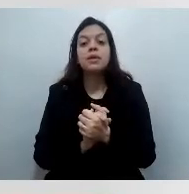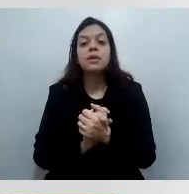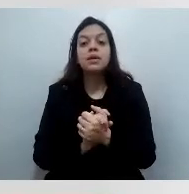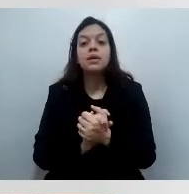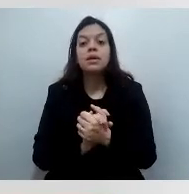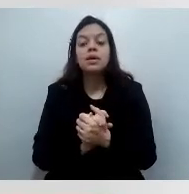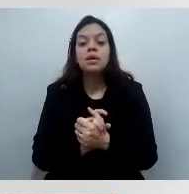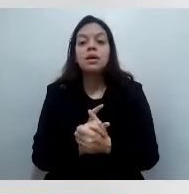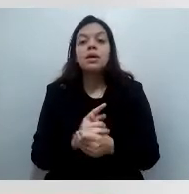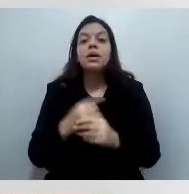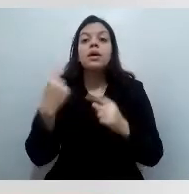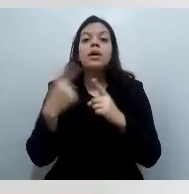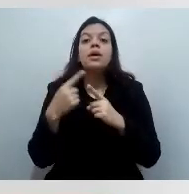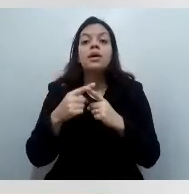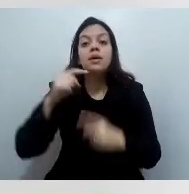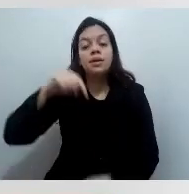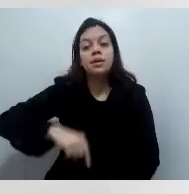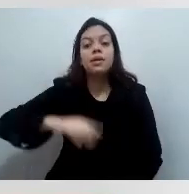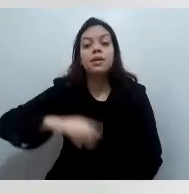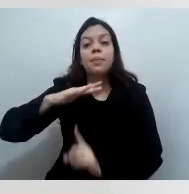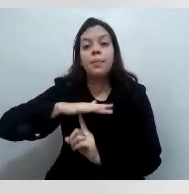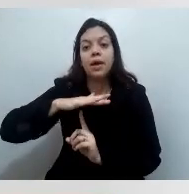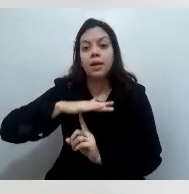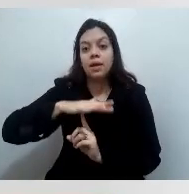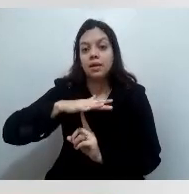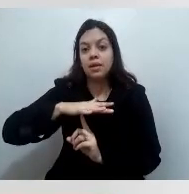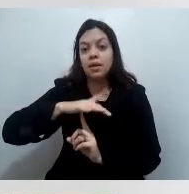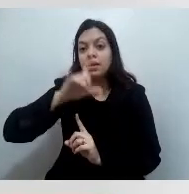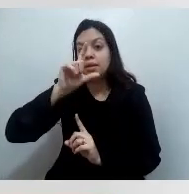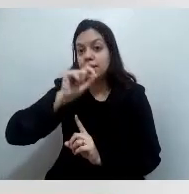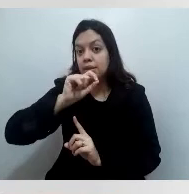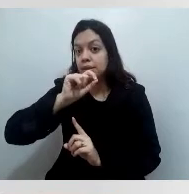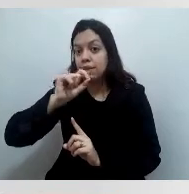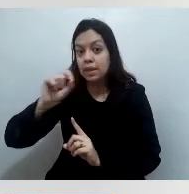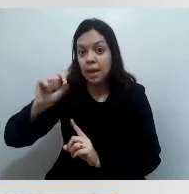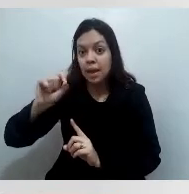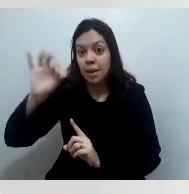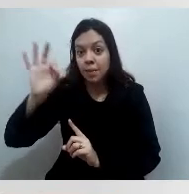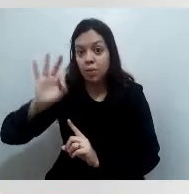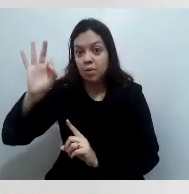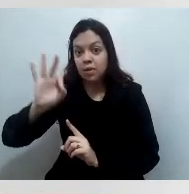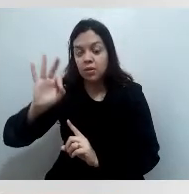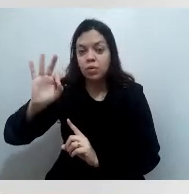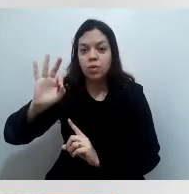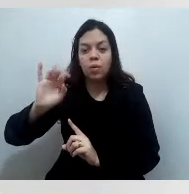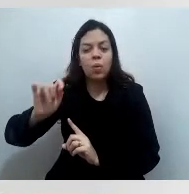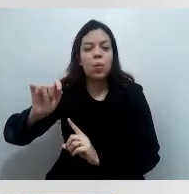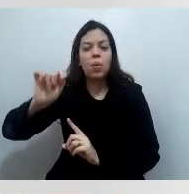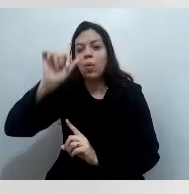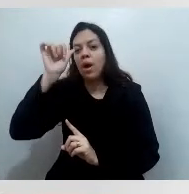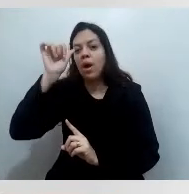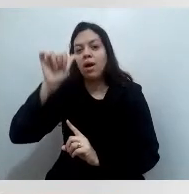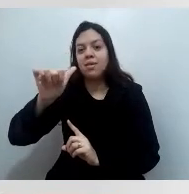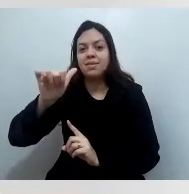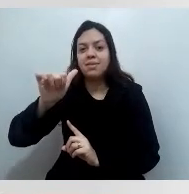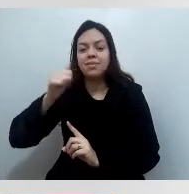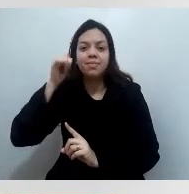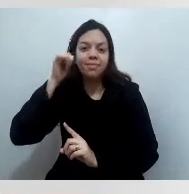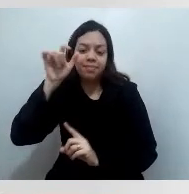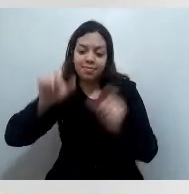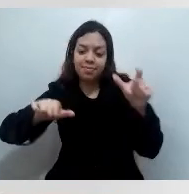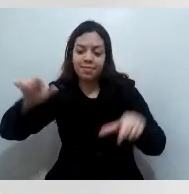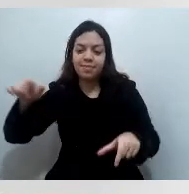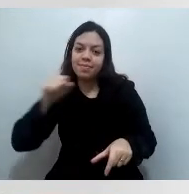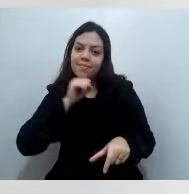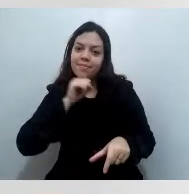pessoas idosas vacinadas no Paraná. Bacana. Você acabou de falar, doutor, em